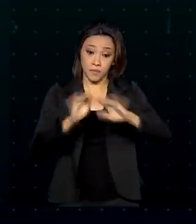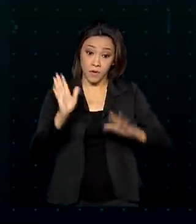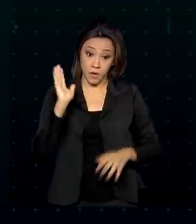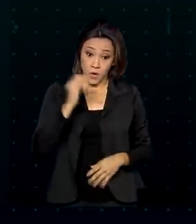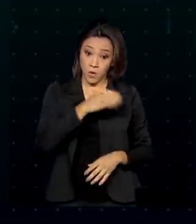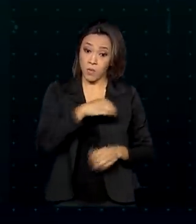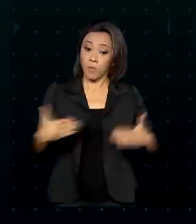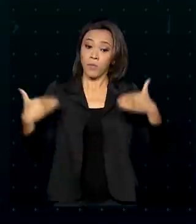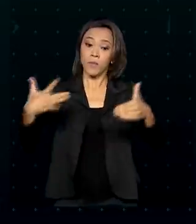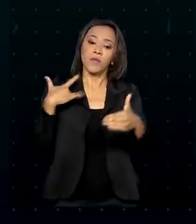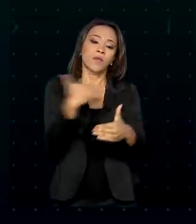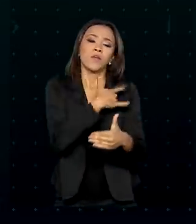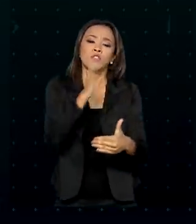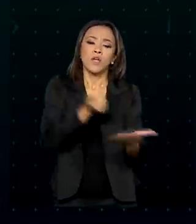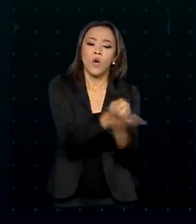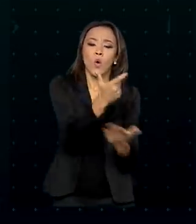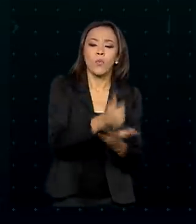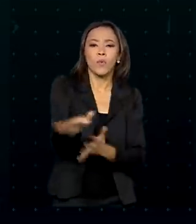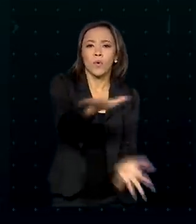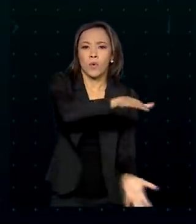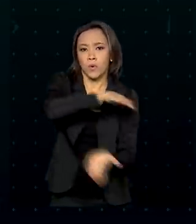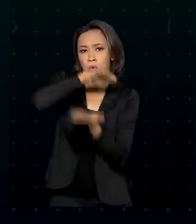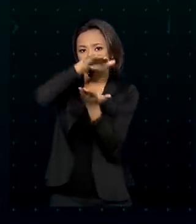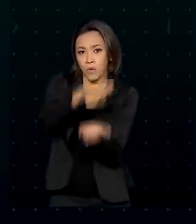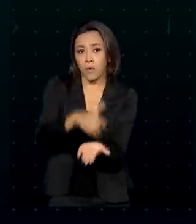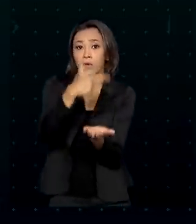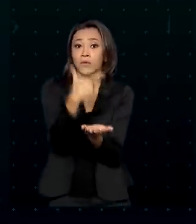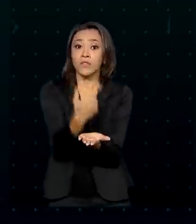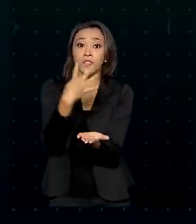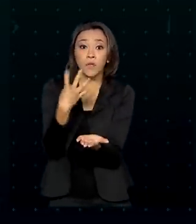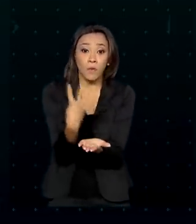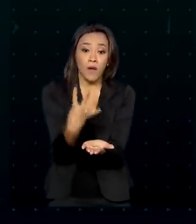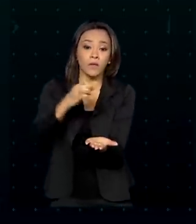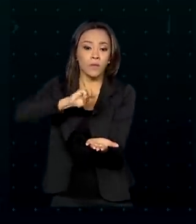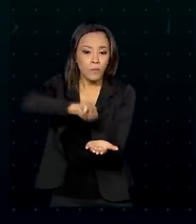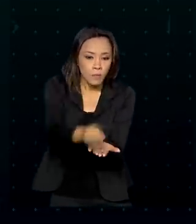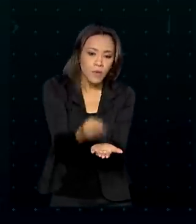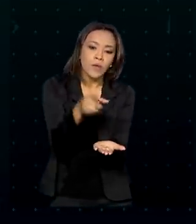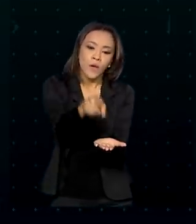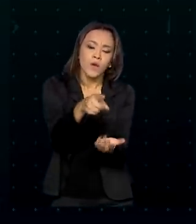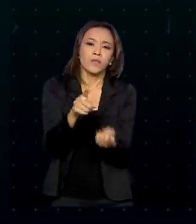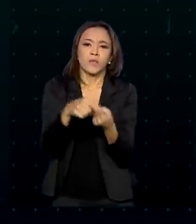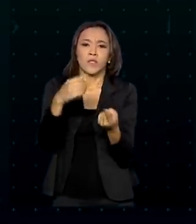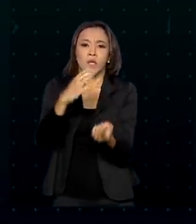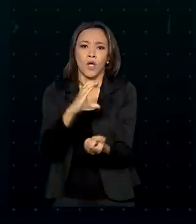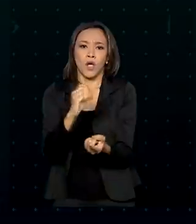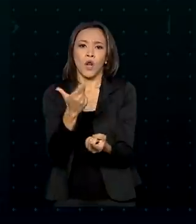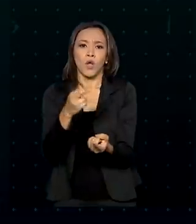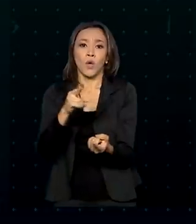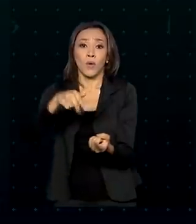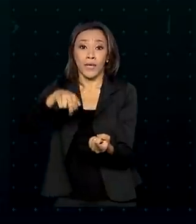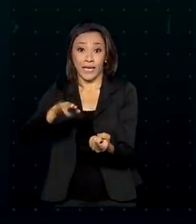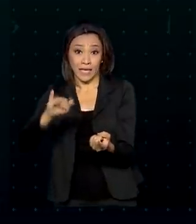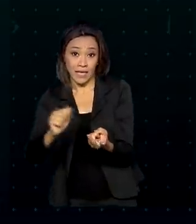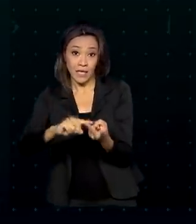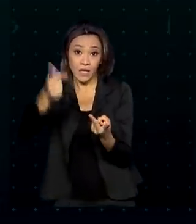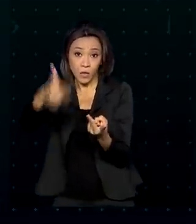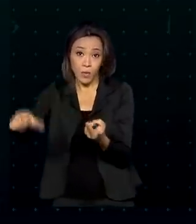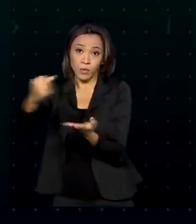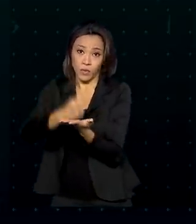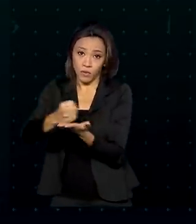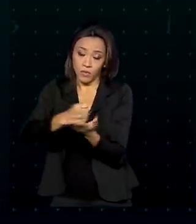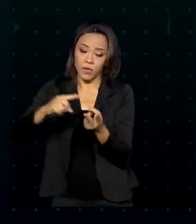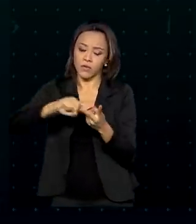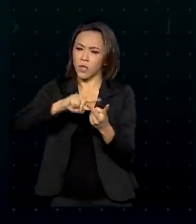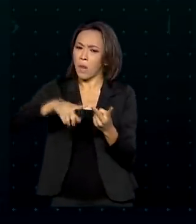24 milhões de medicamentos para o tratamento da Covid-19, como cloroquina e ozeltamivir. Mais de